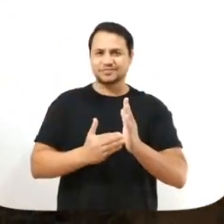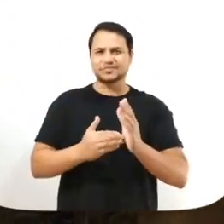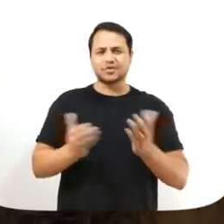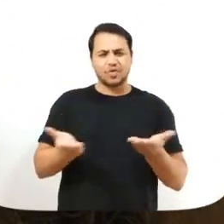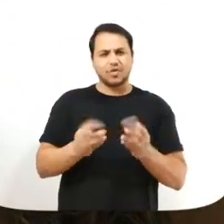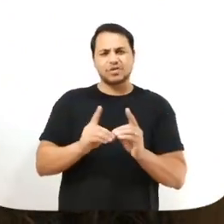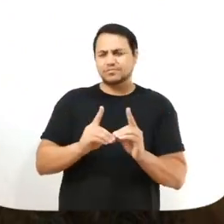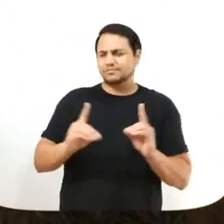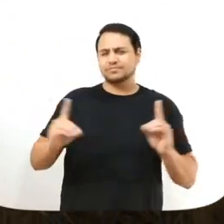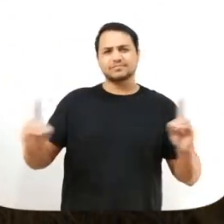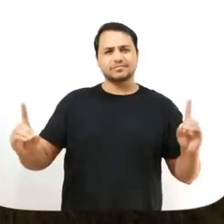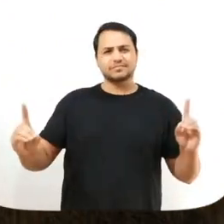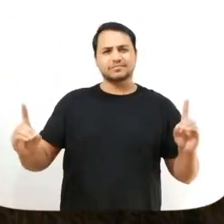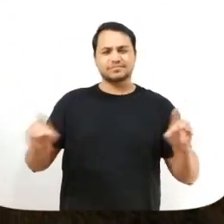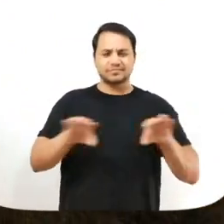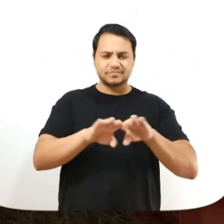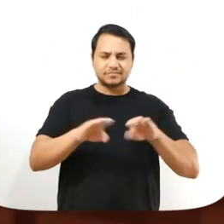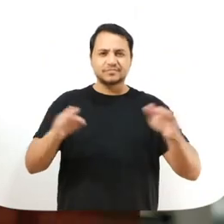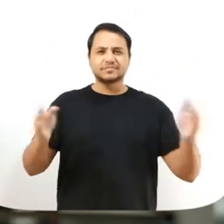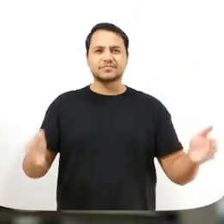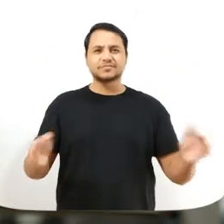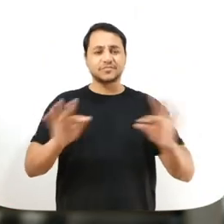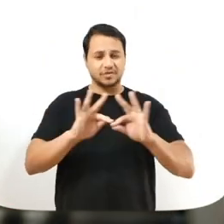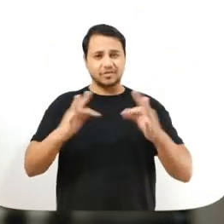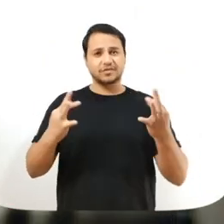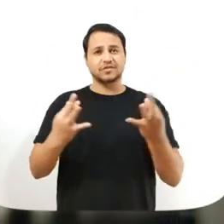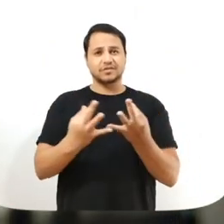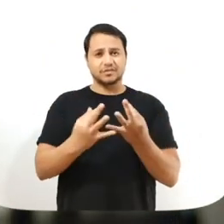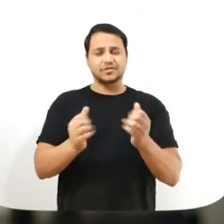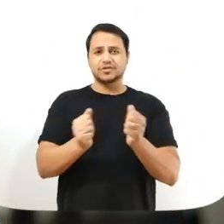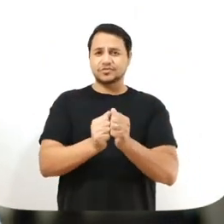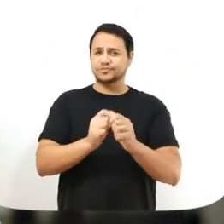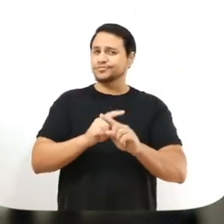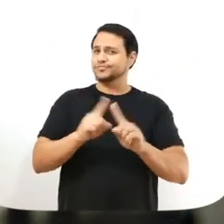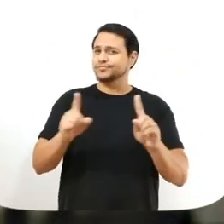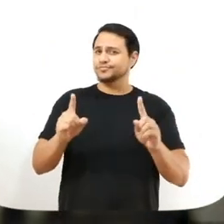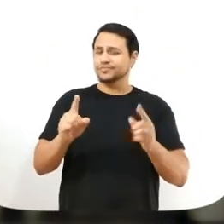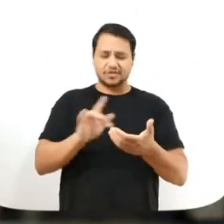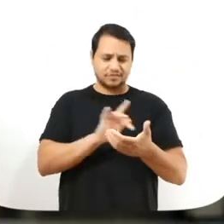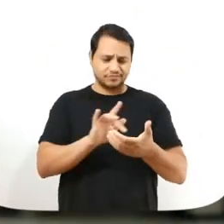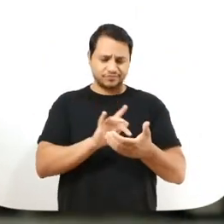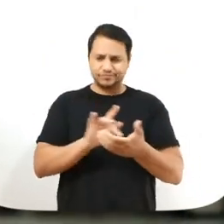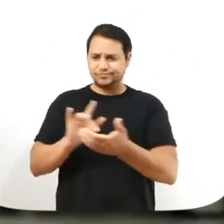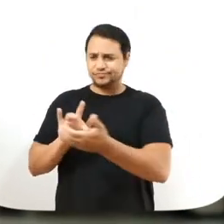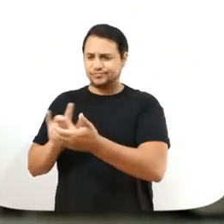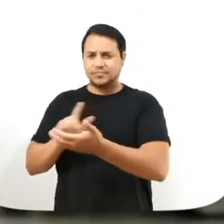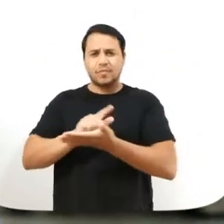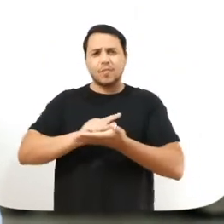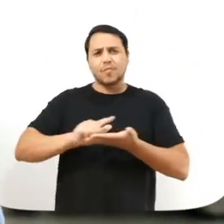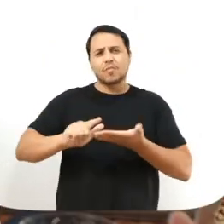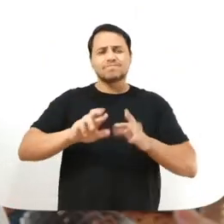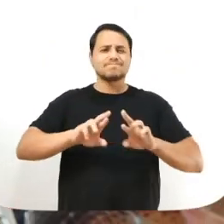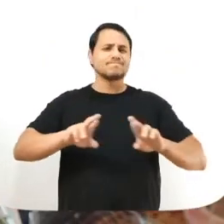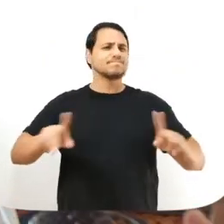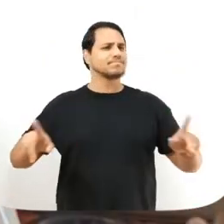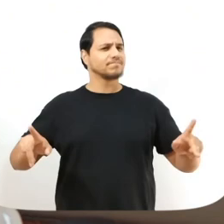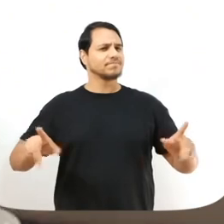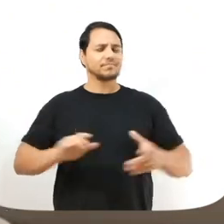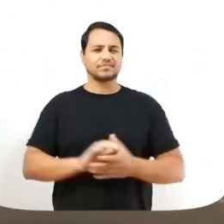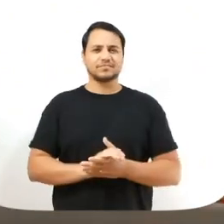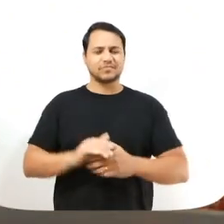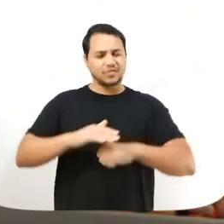distanciamento nos dias de hoje. Há mesas onde famílias se reúnem, porém estão vazias, em seus mundos distintos.